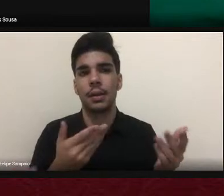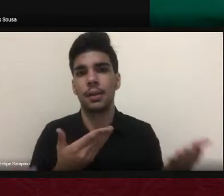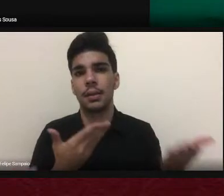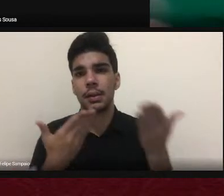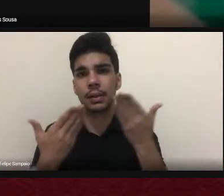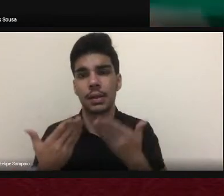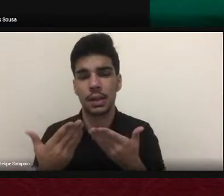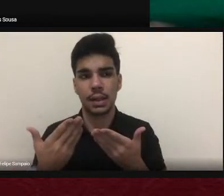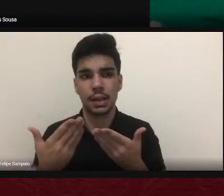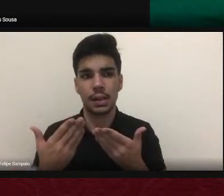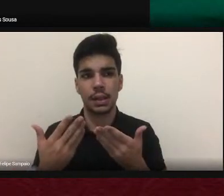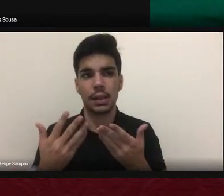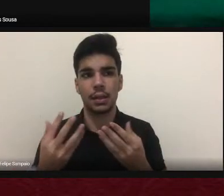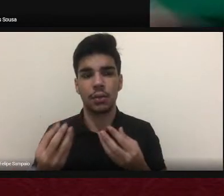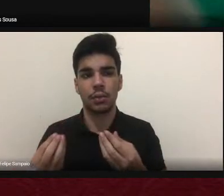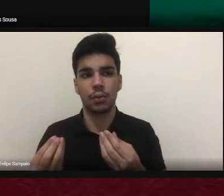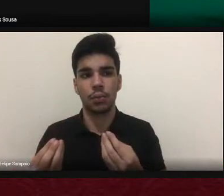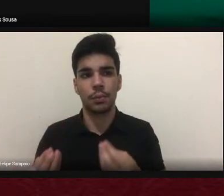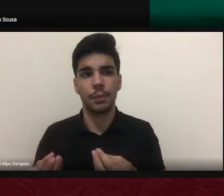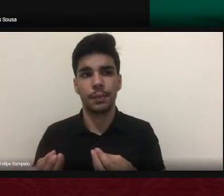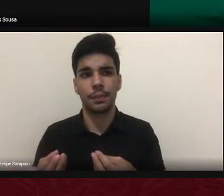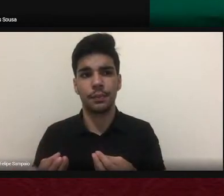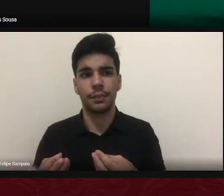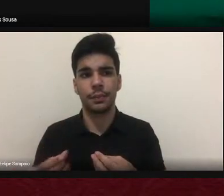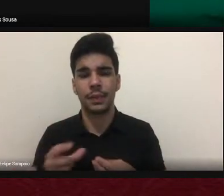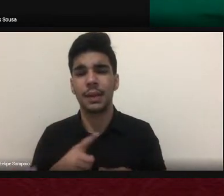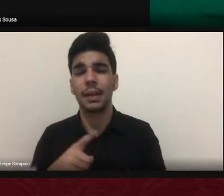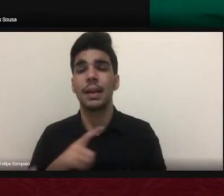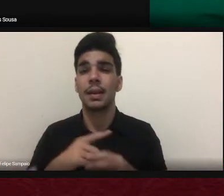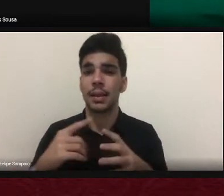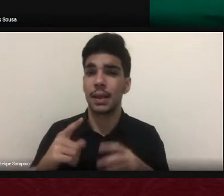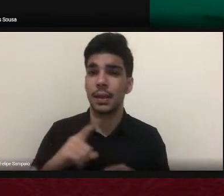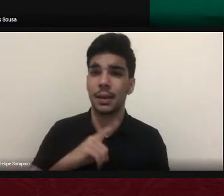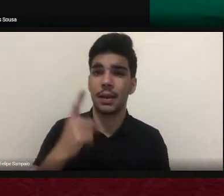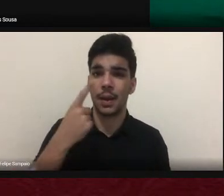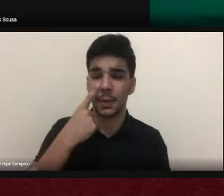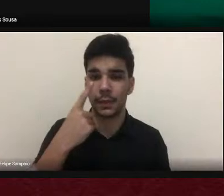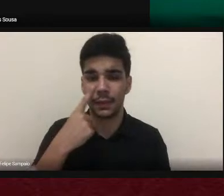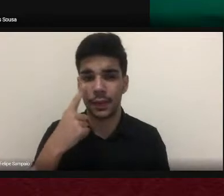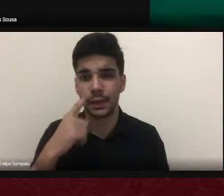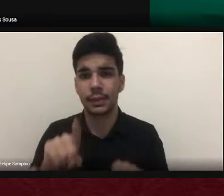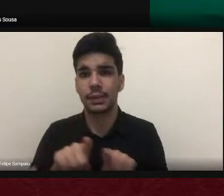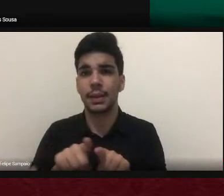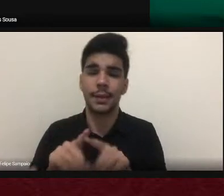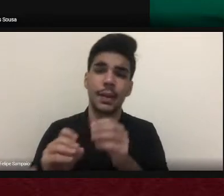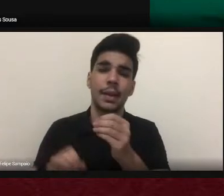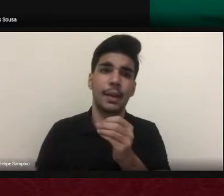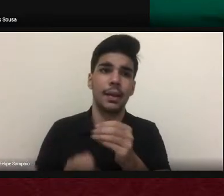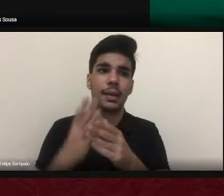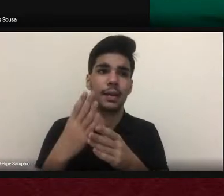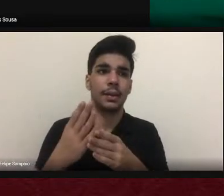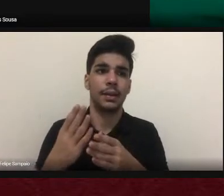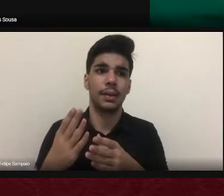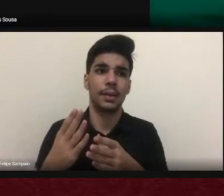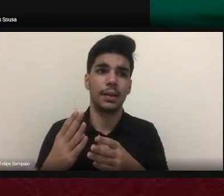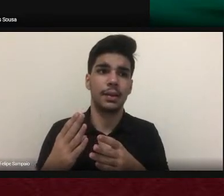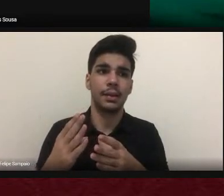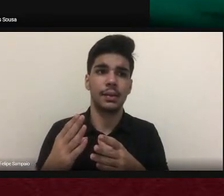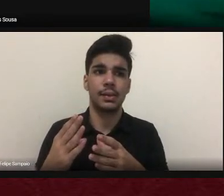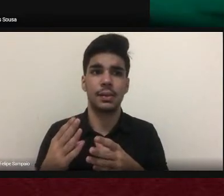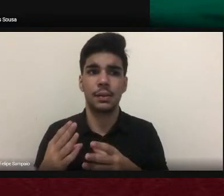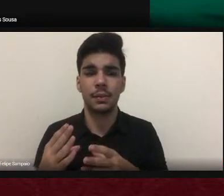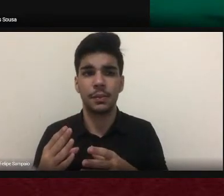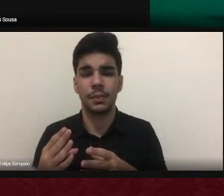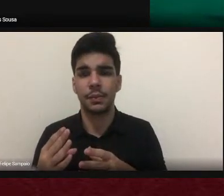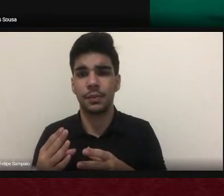e que muito nós temos ao ver da obra a amplitude temática que não se mede pelo